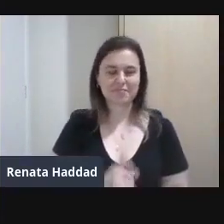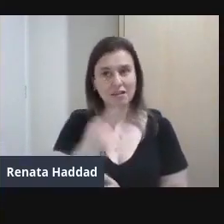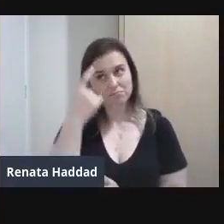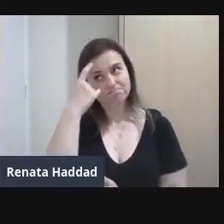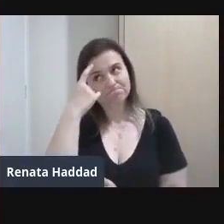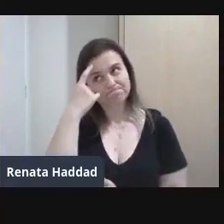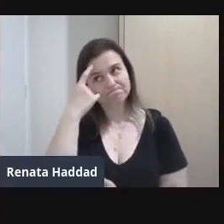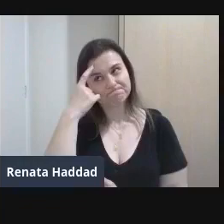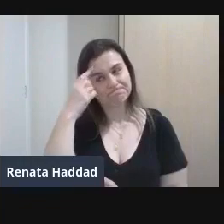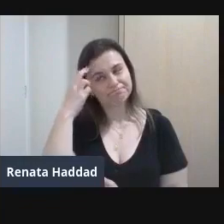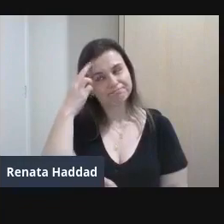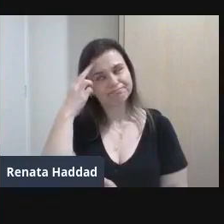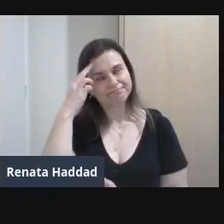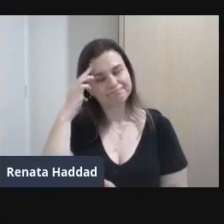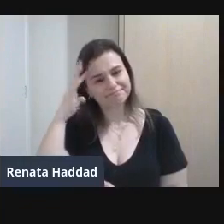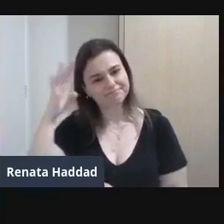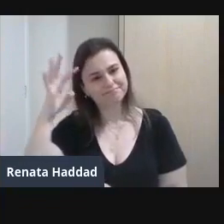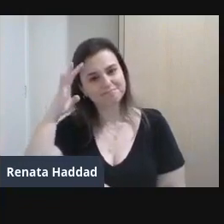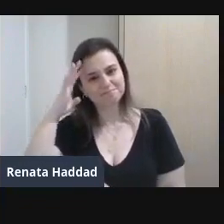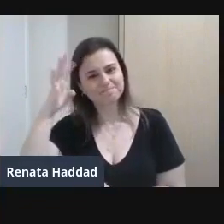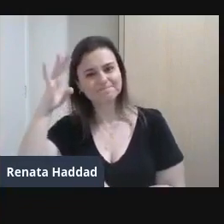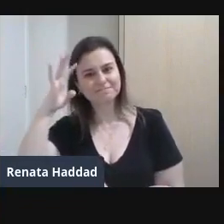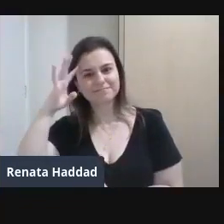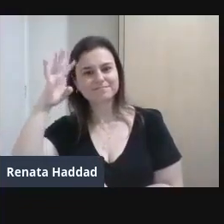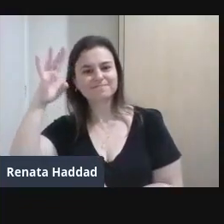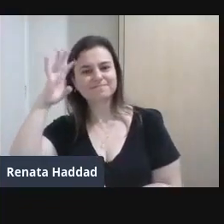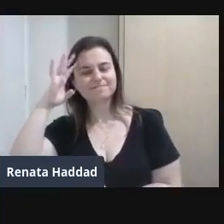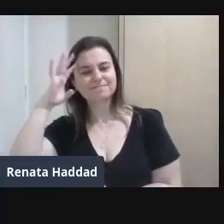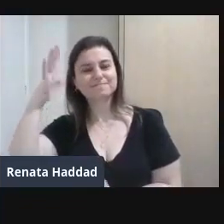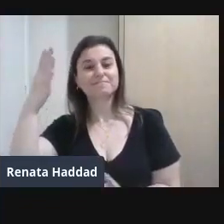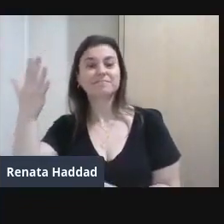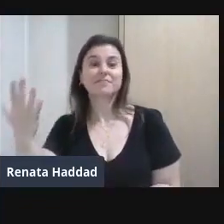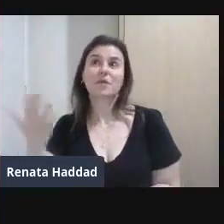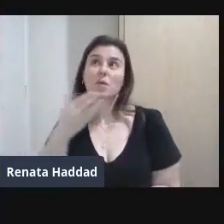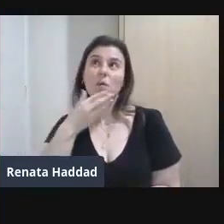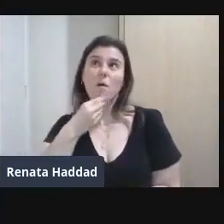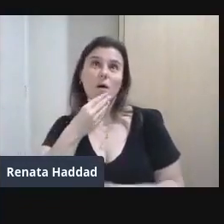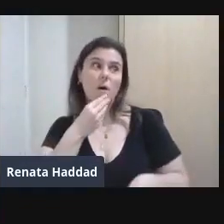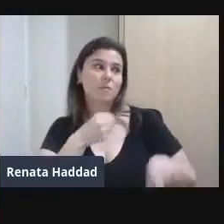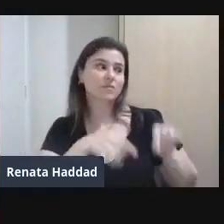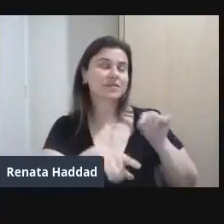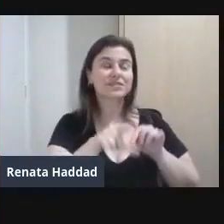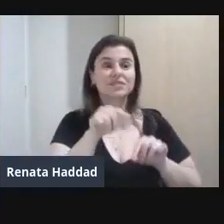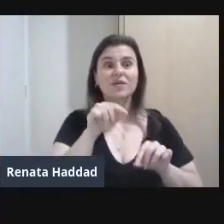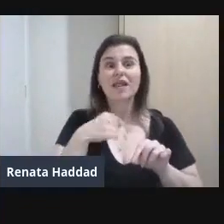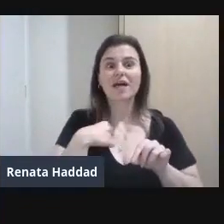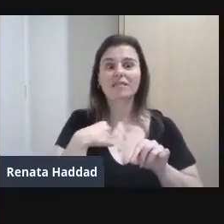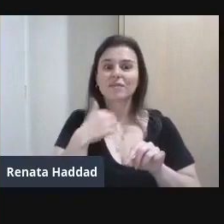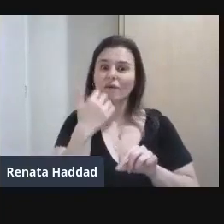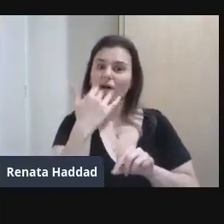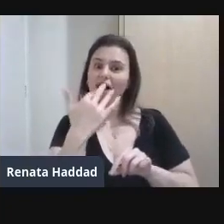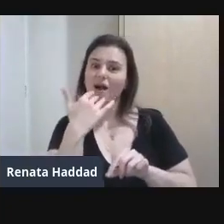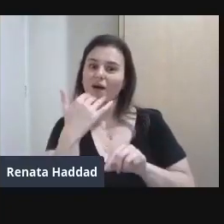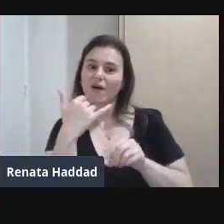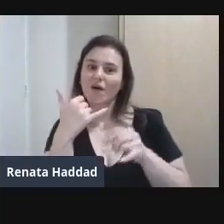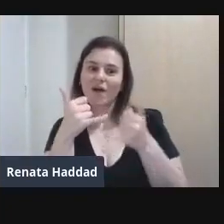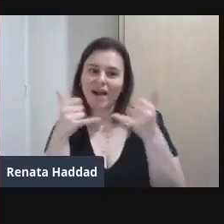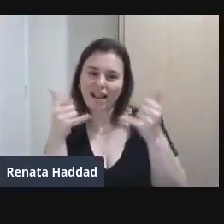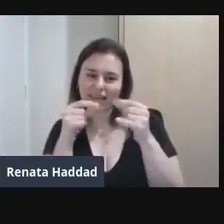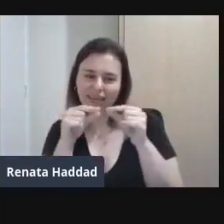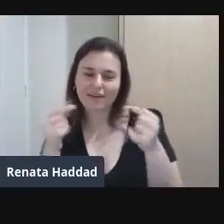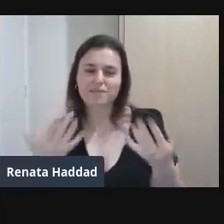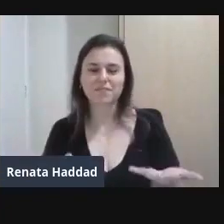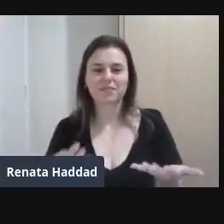Tecer O homem Ficou imaginando Imaginando E escolhendo As linhas Gostava de homens Com cabelos